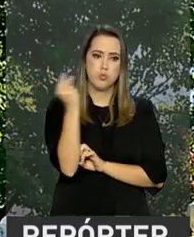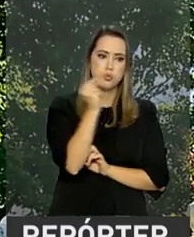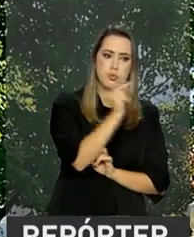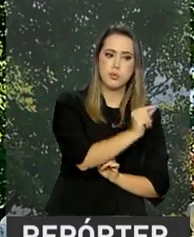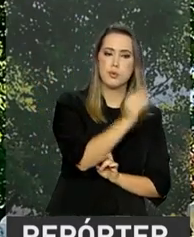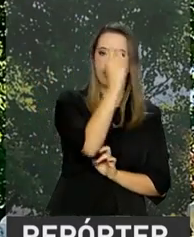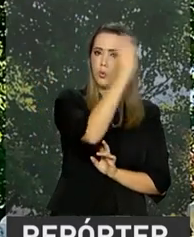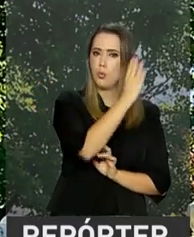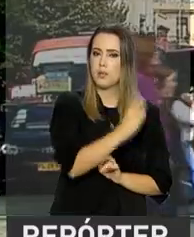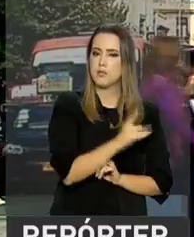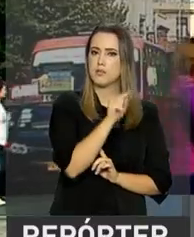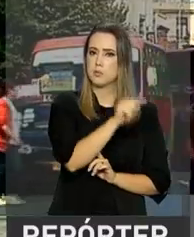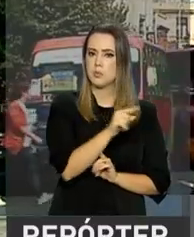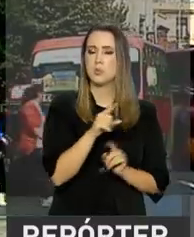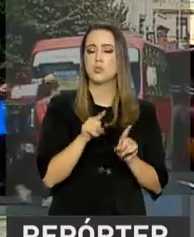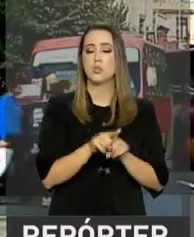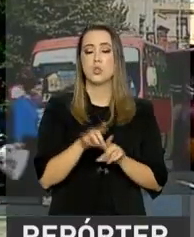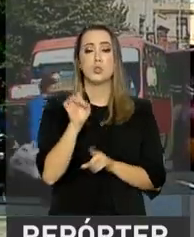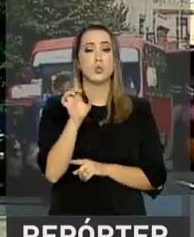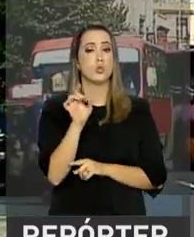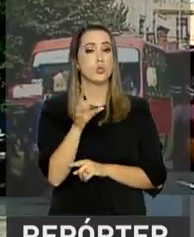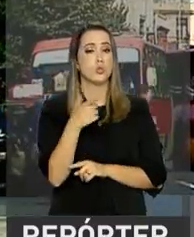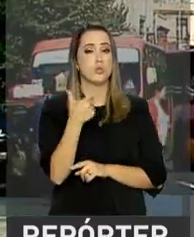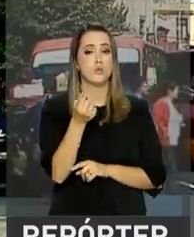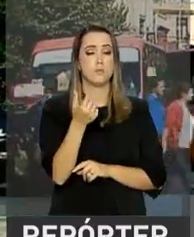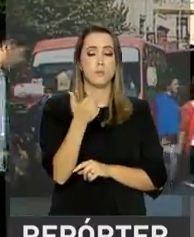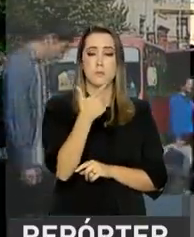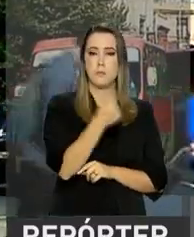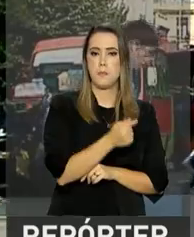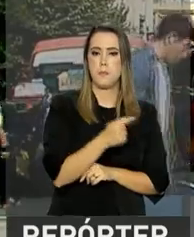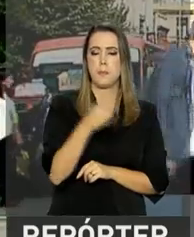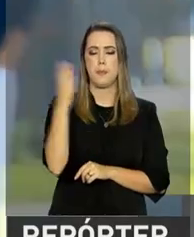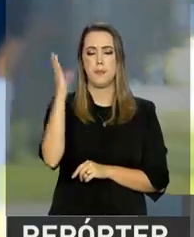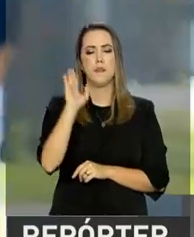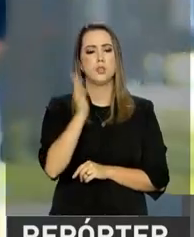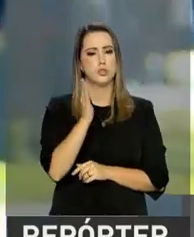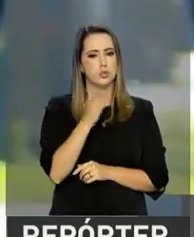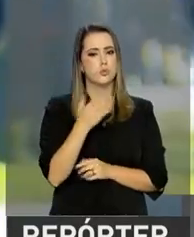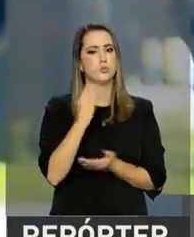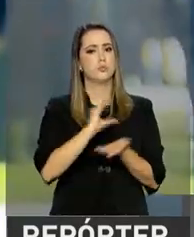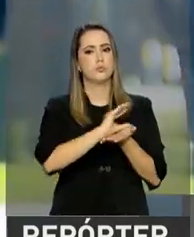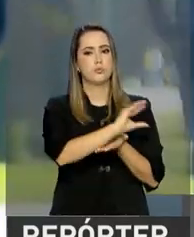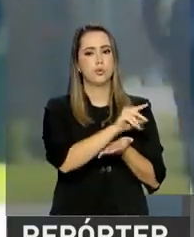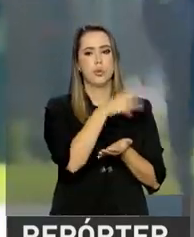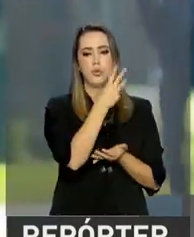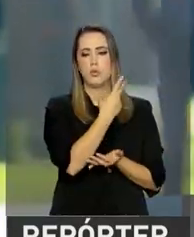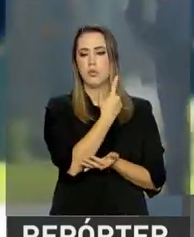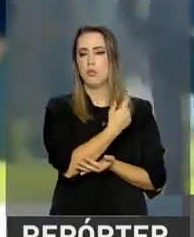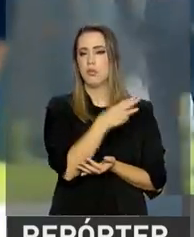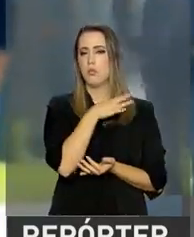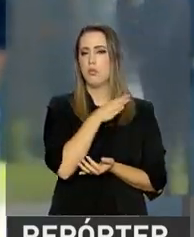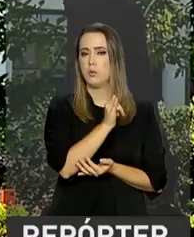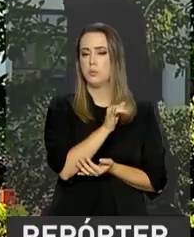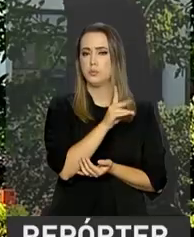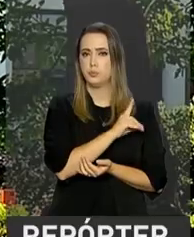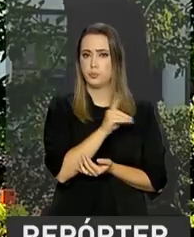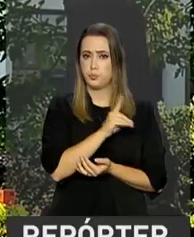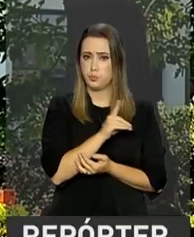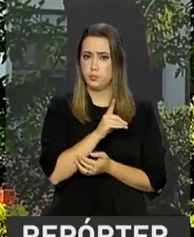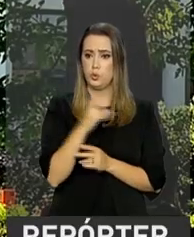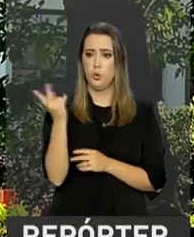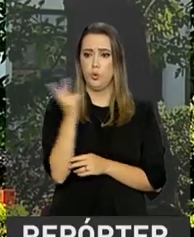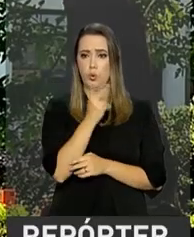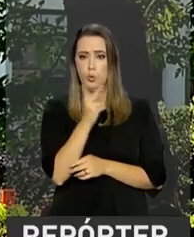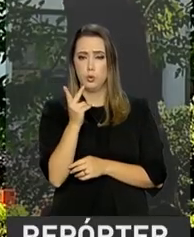chilenos no mundo. Só em 2017, os chilenos investirão no Brasil cerca de 31 bilhões de dólares. Chile